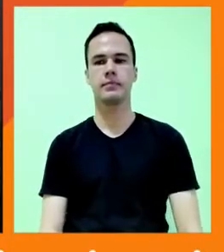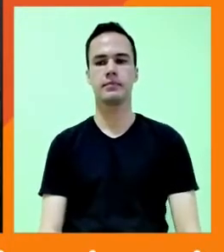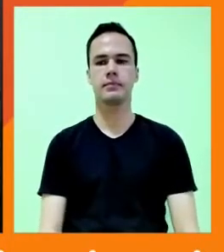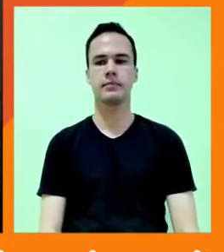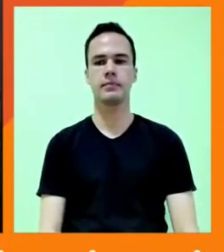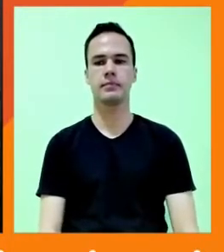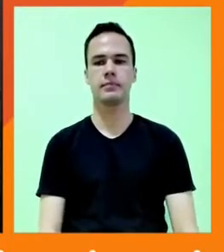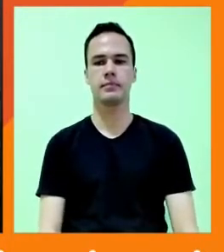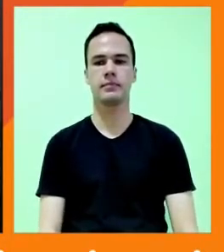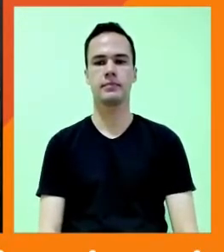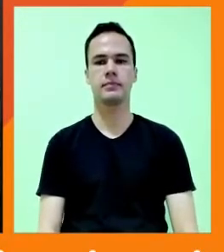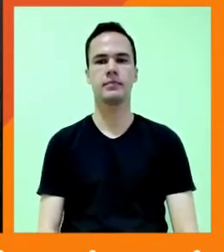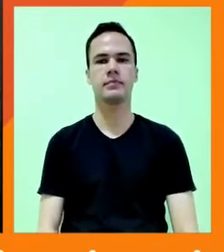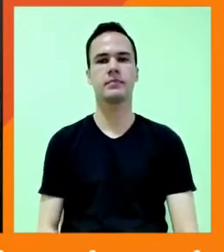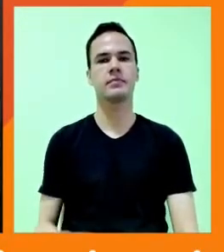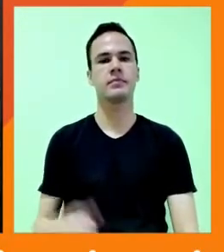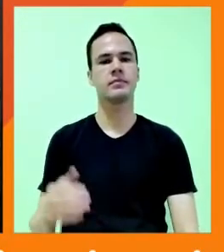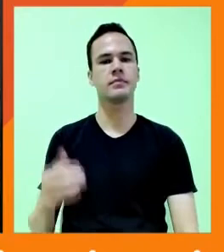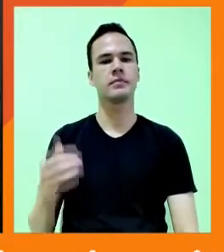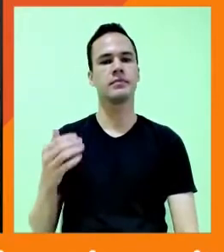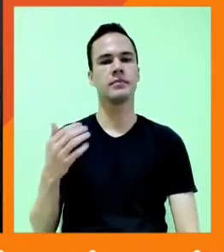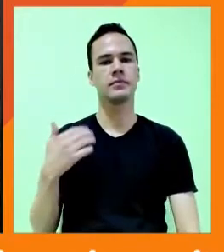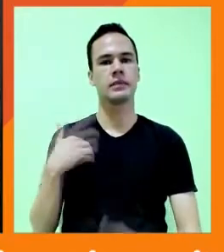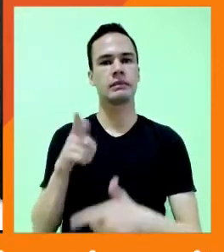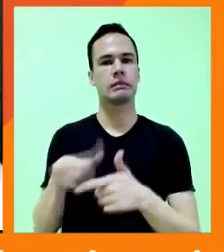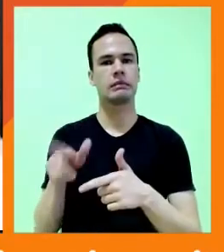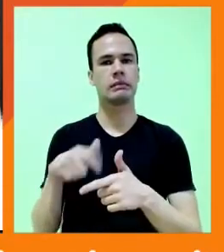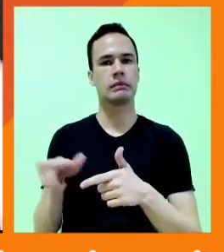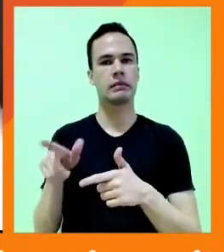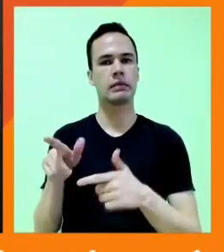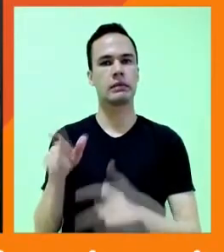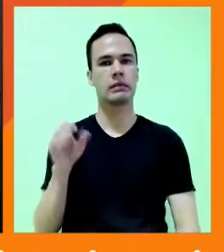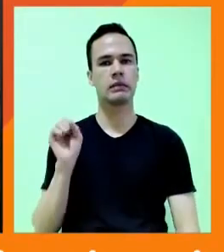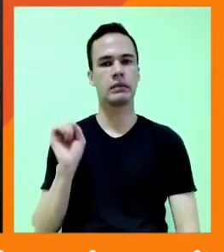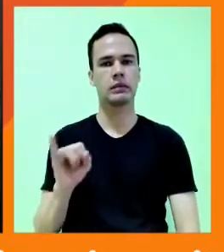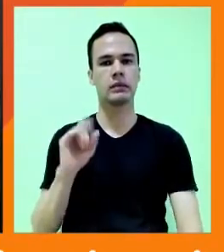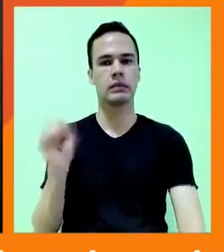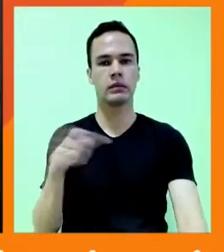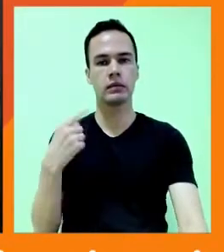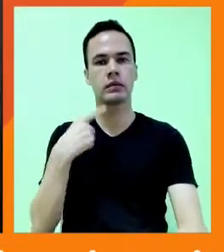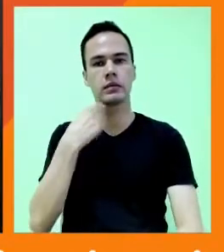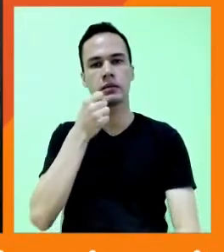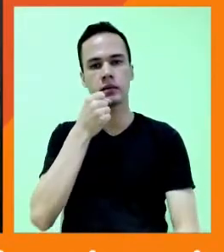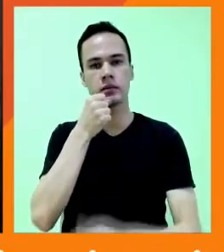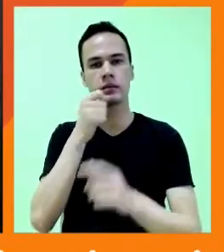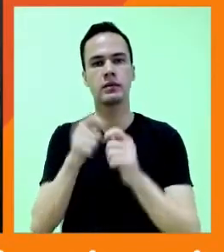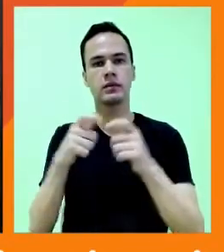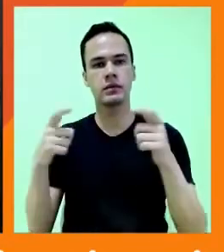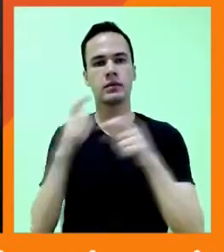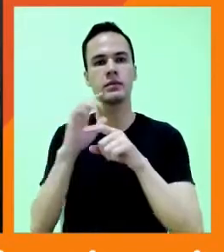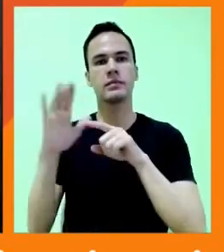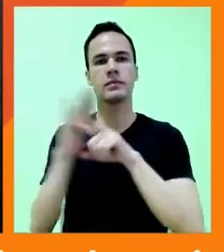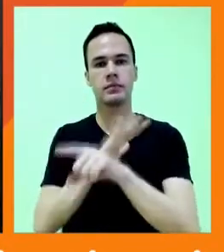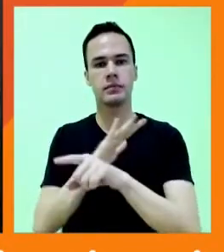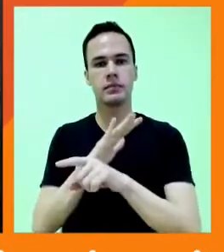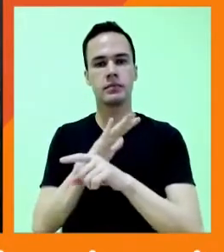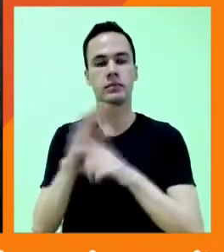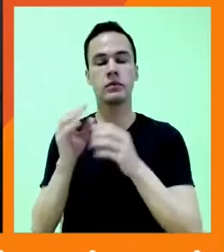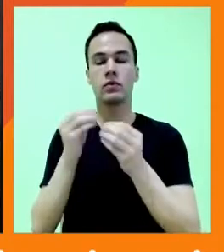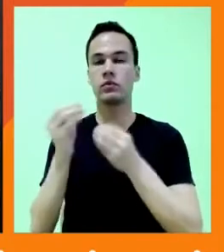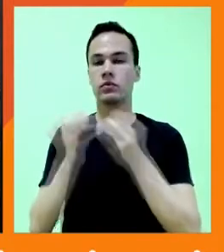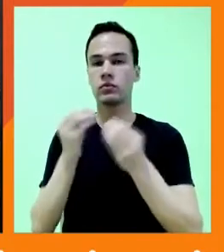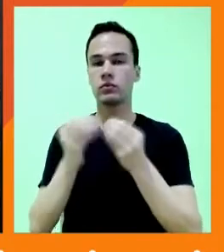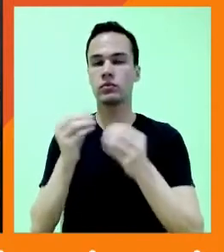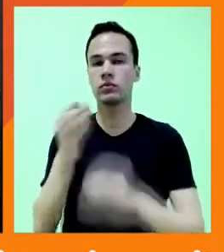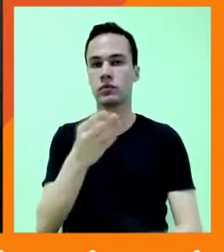Deu ruim gente, se a gente abrisse o microfone aqui e perguntasse como é que anda a sua